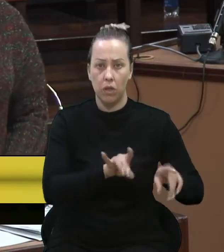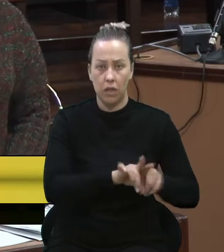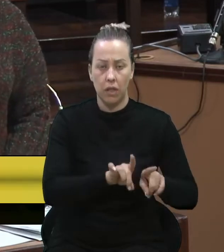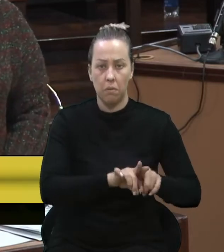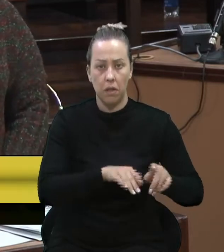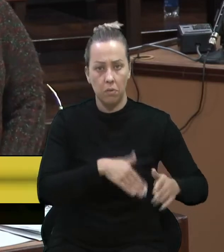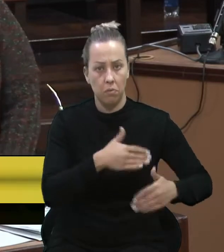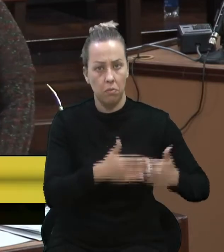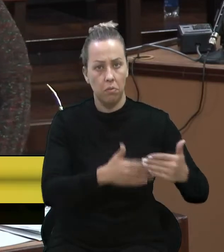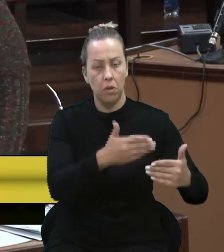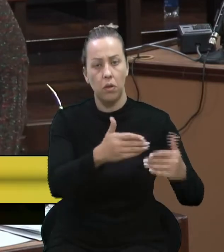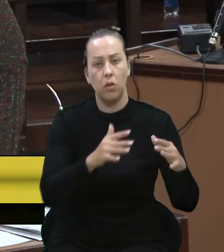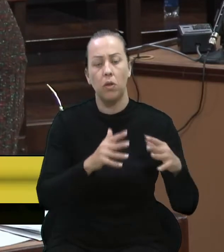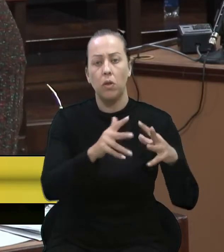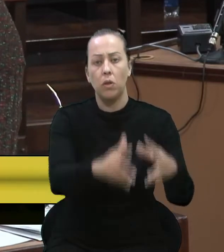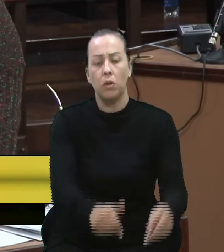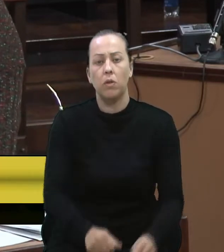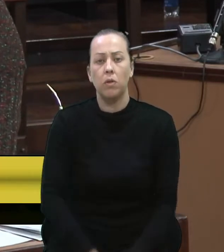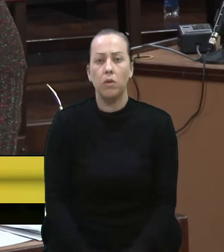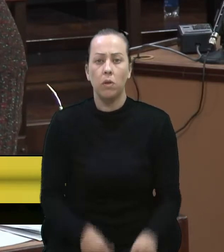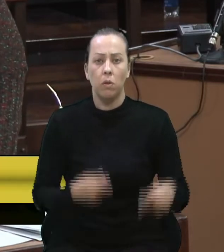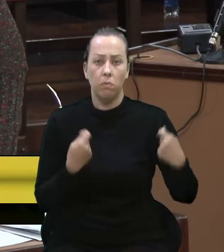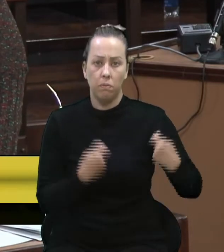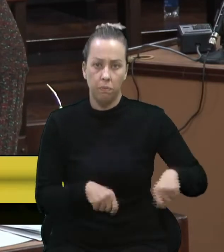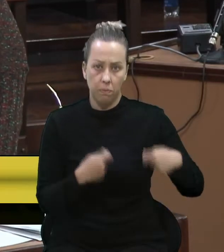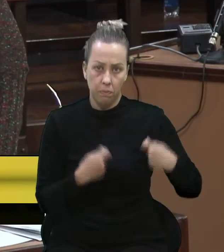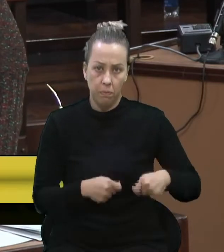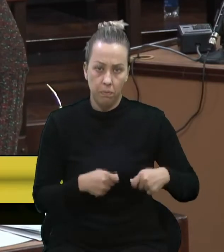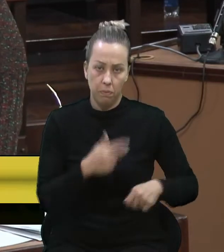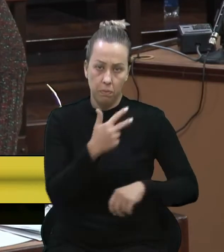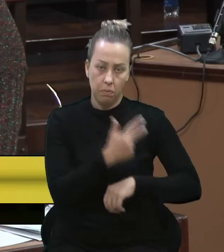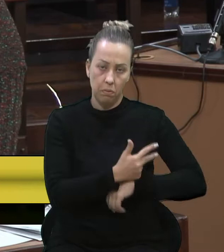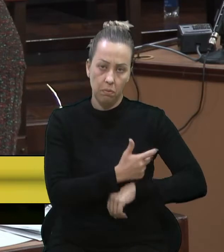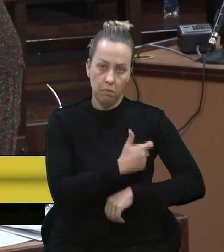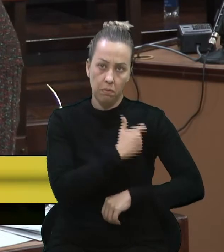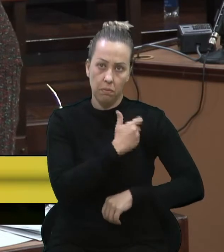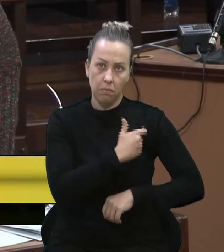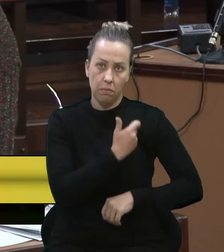atendam às necessidades dos idosos,